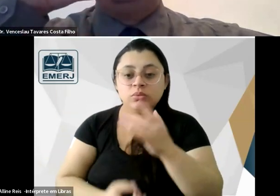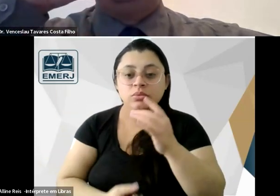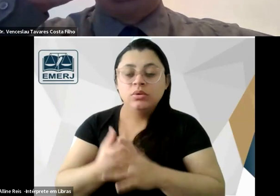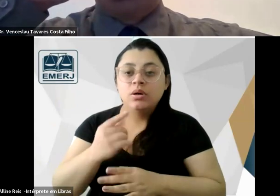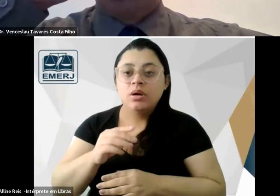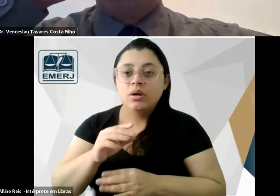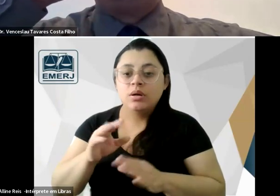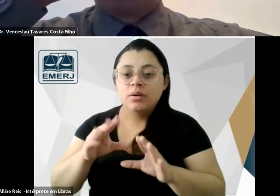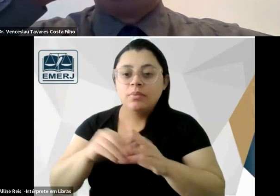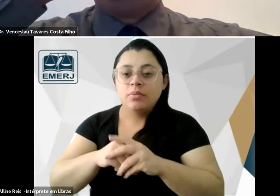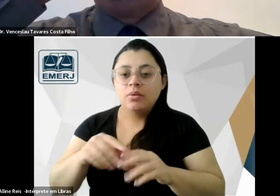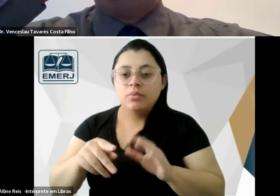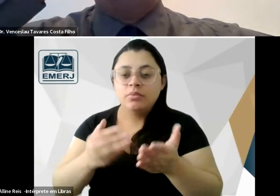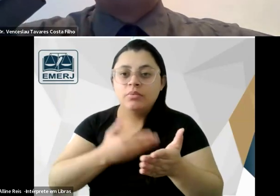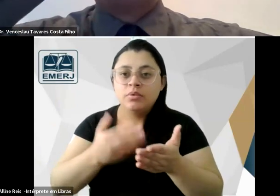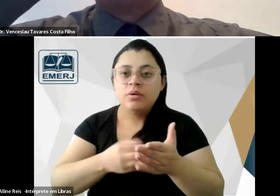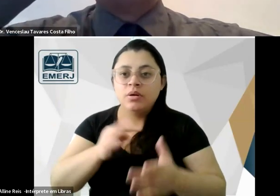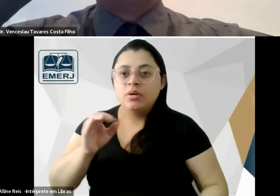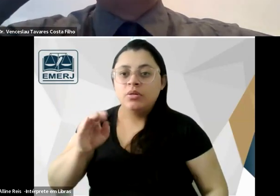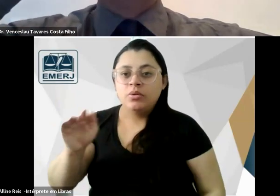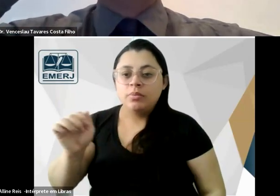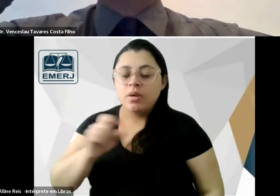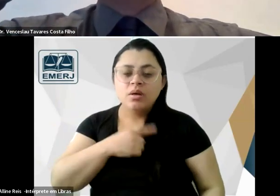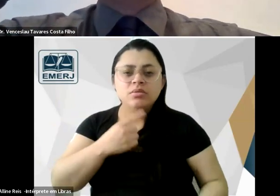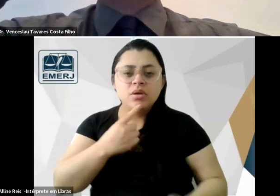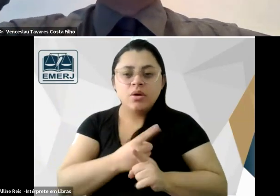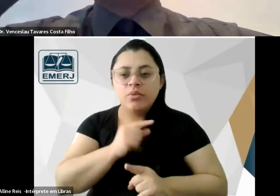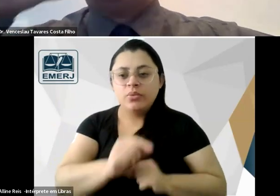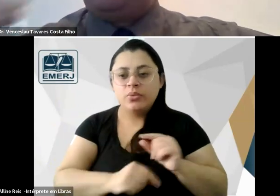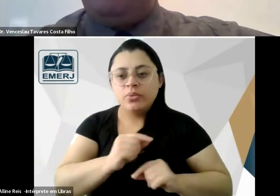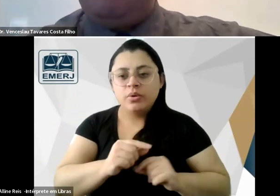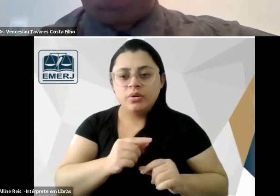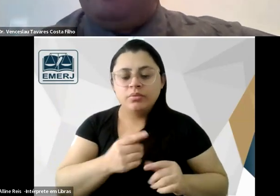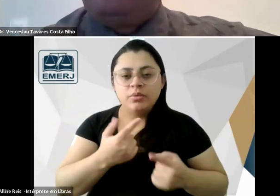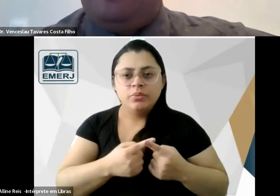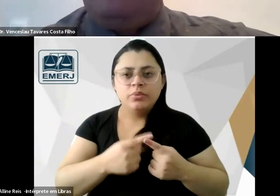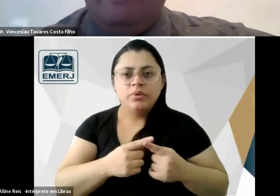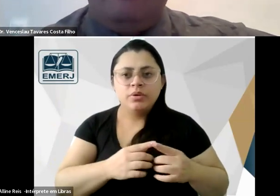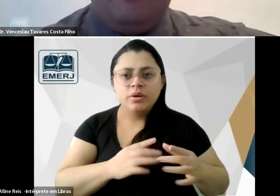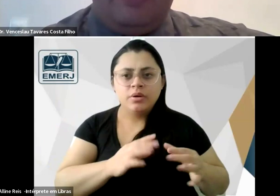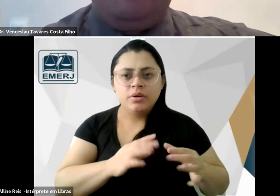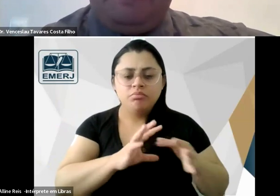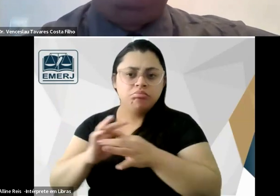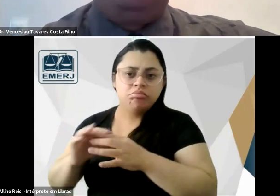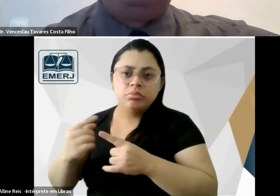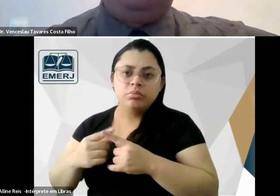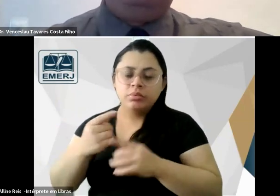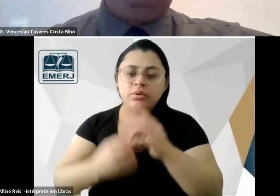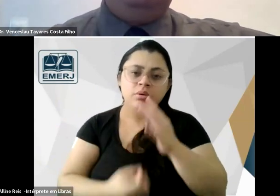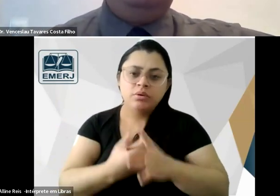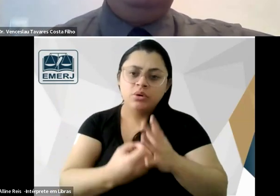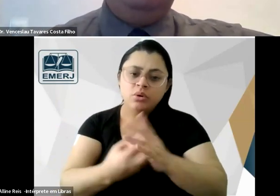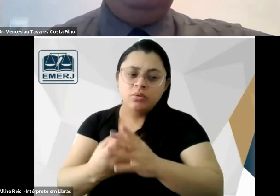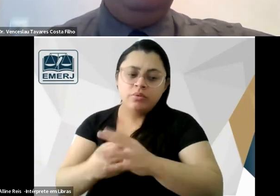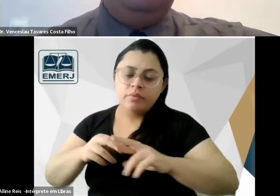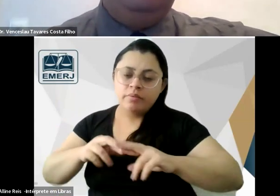Barreto encontrar até muitas vezes uma total coerência porque ele foi um autor muito prolixo então